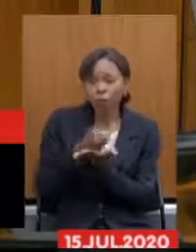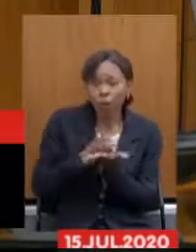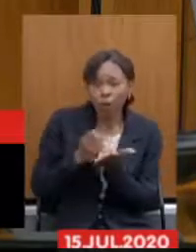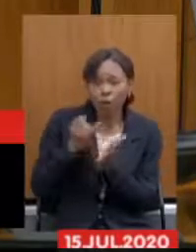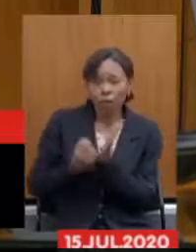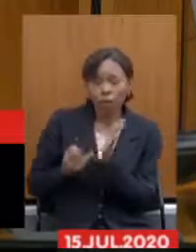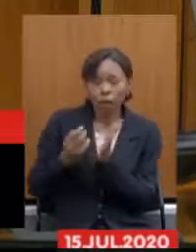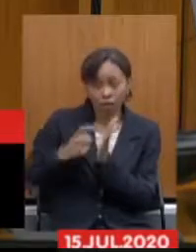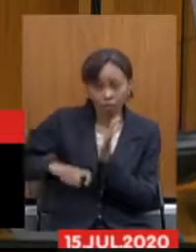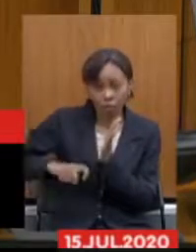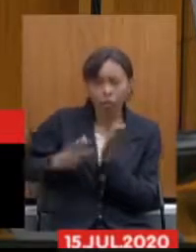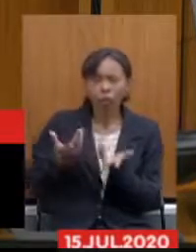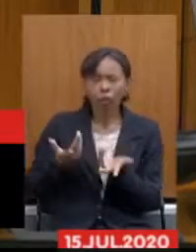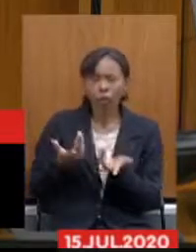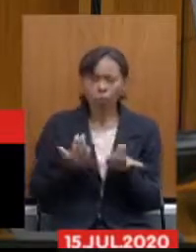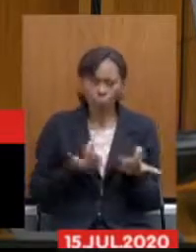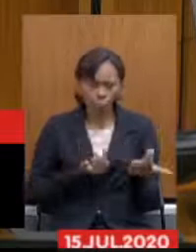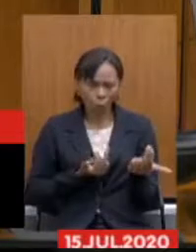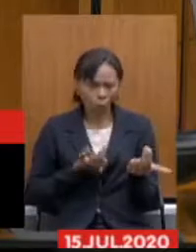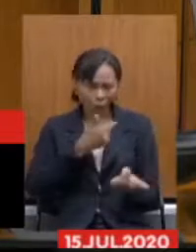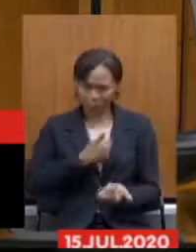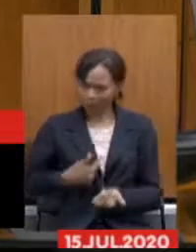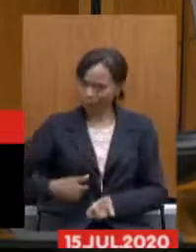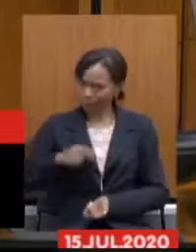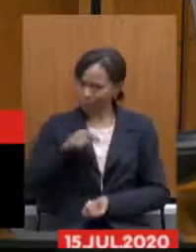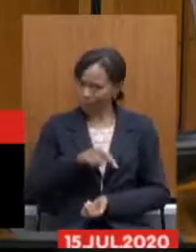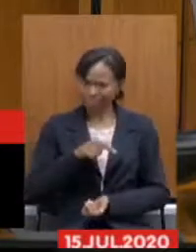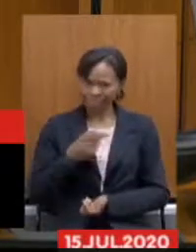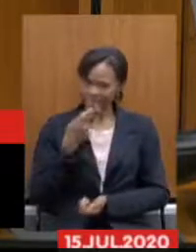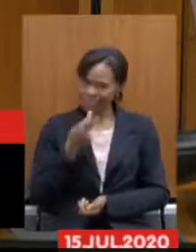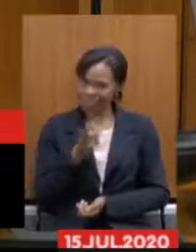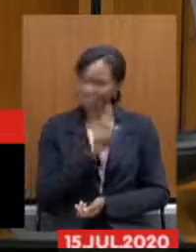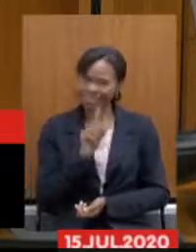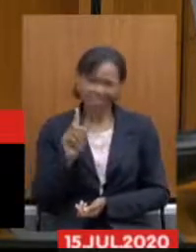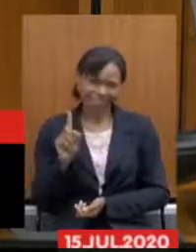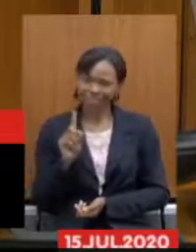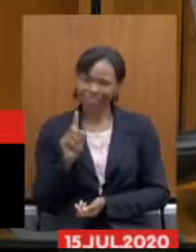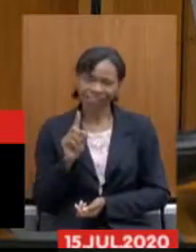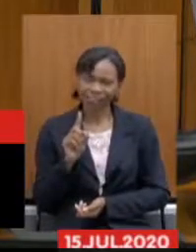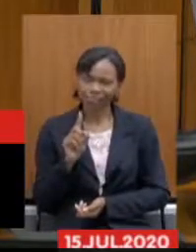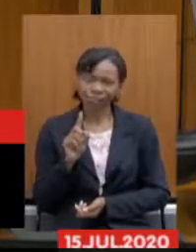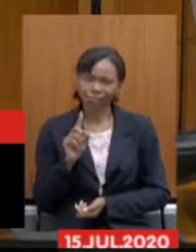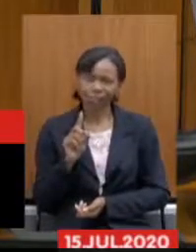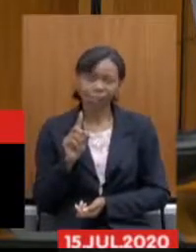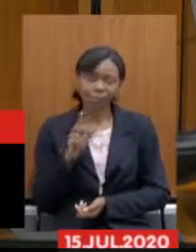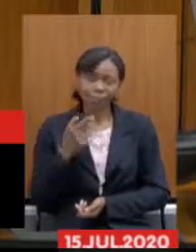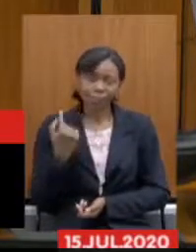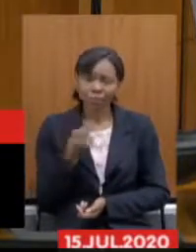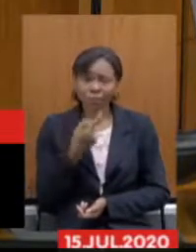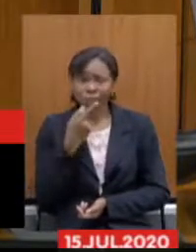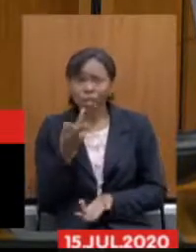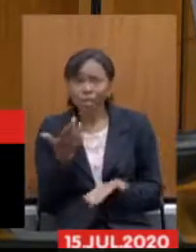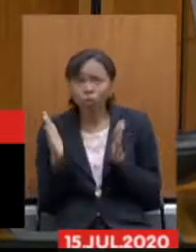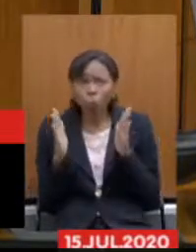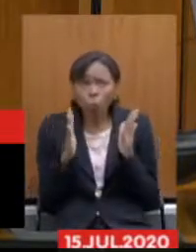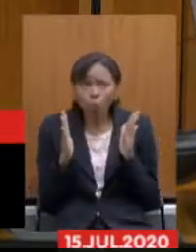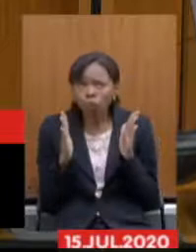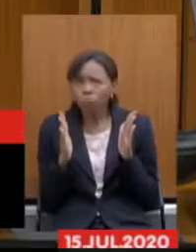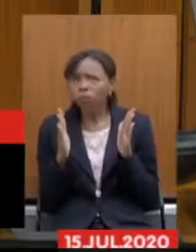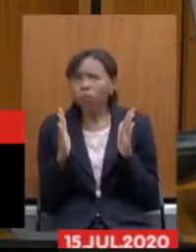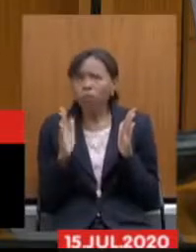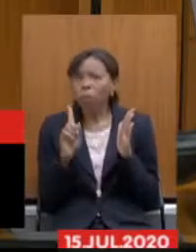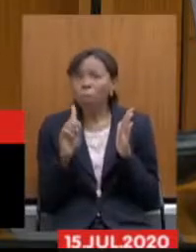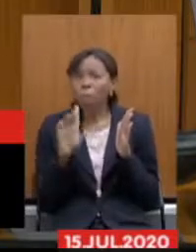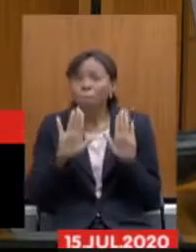para ser reformado então nós não precisaríamos estar não só não estou dizendo nem só do momento estou dizendo do